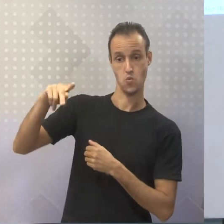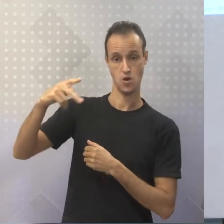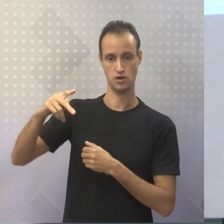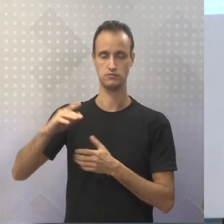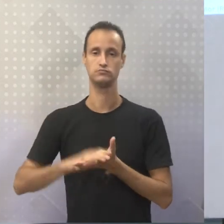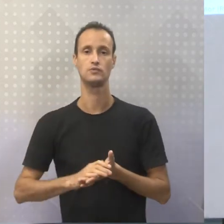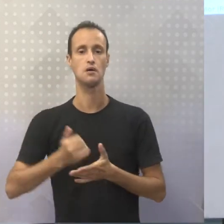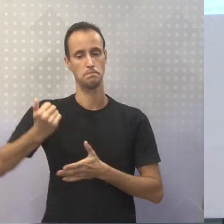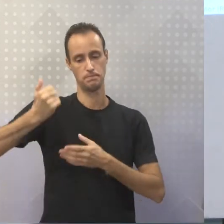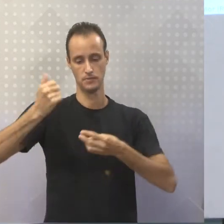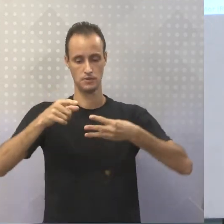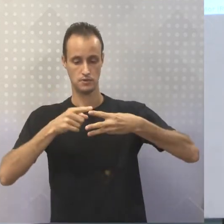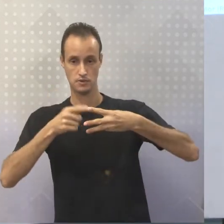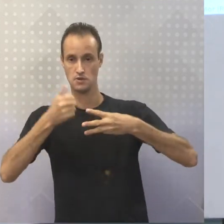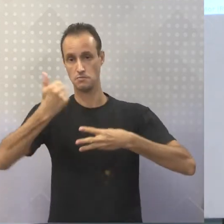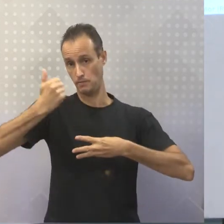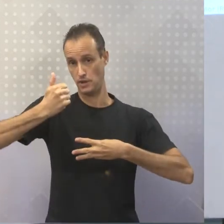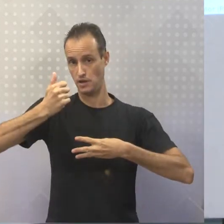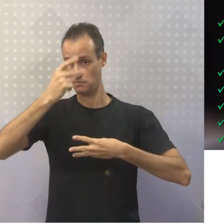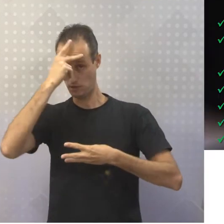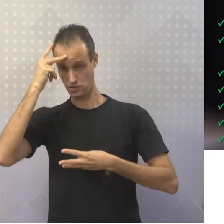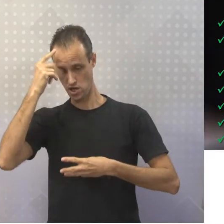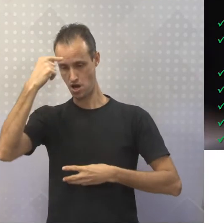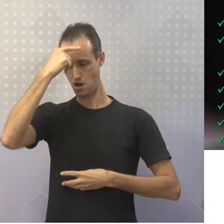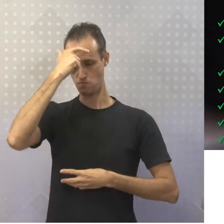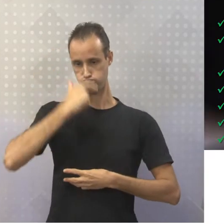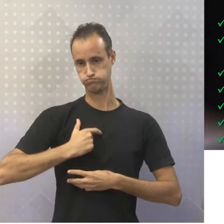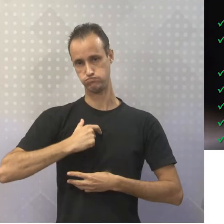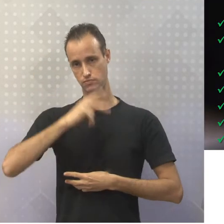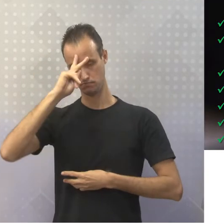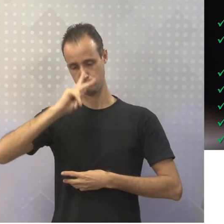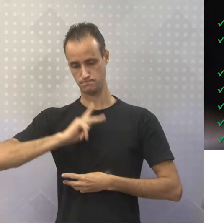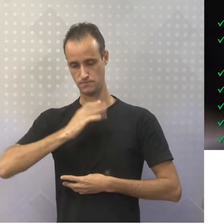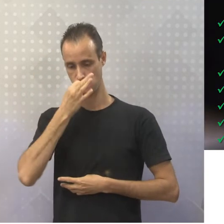uso a primeira para falar a minha própria opinião, tá?